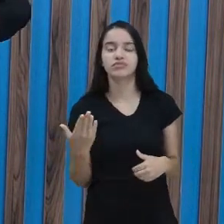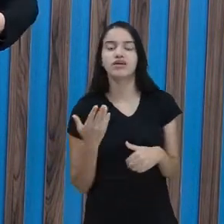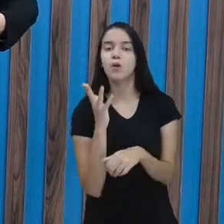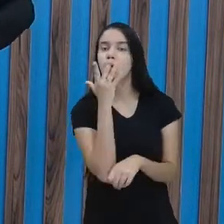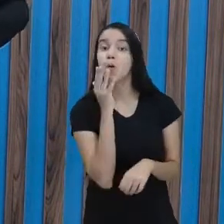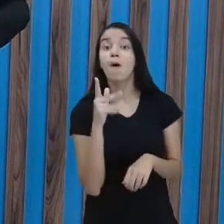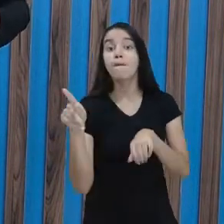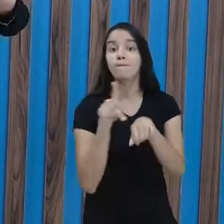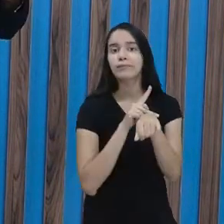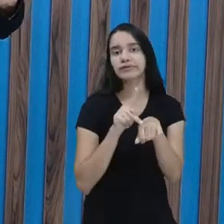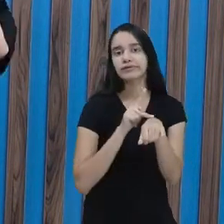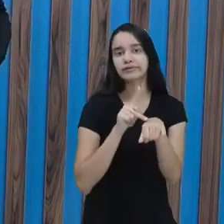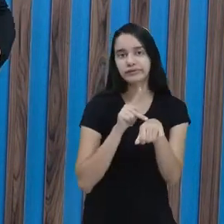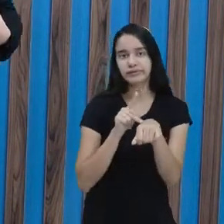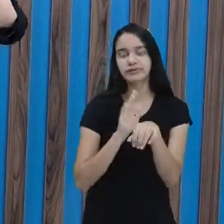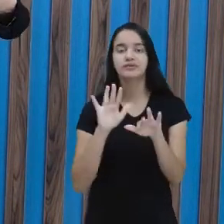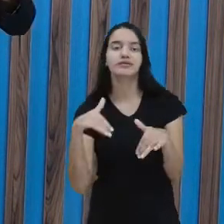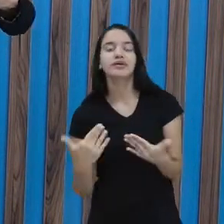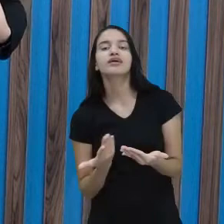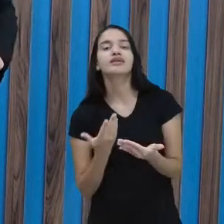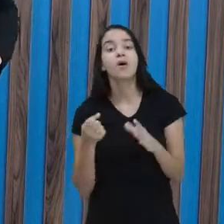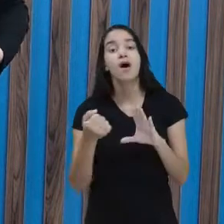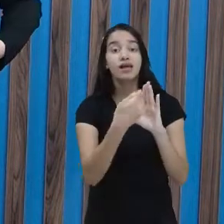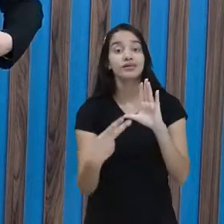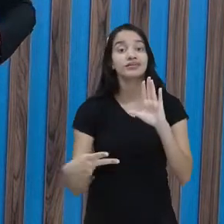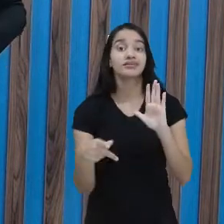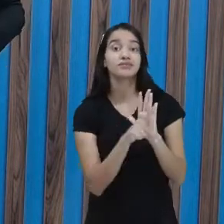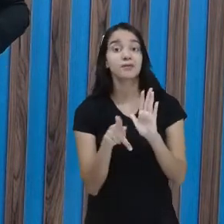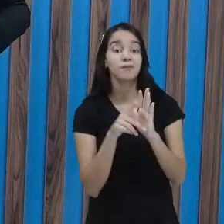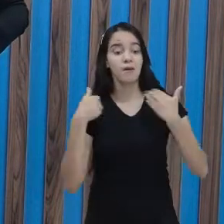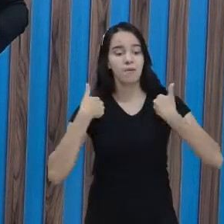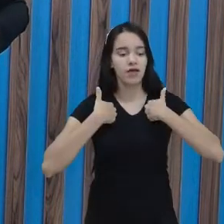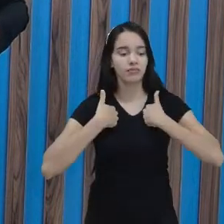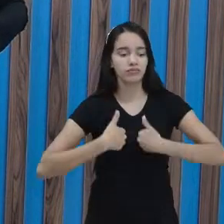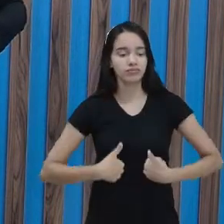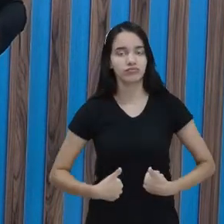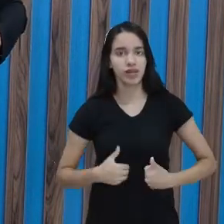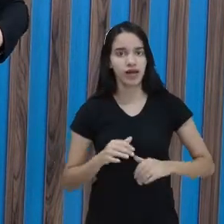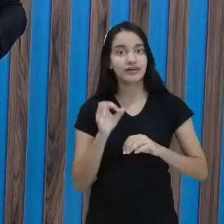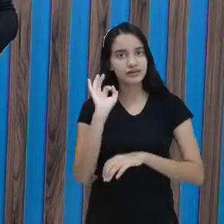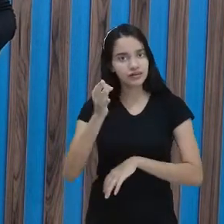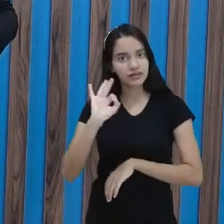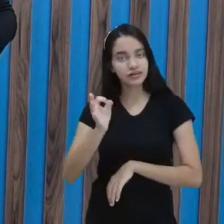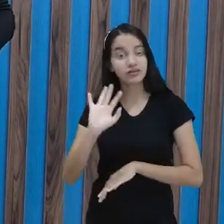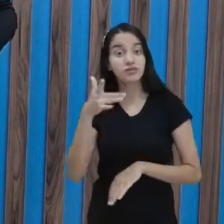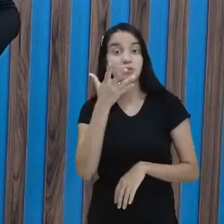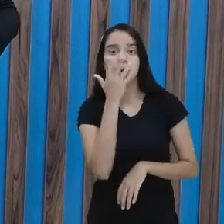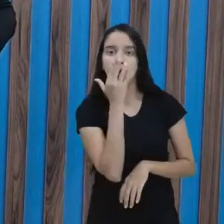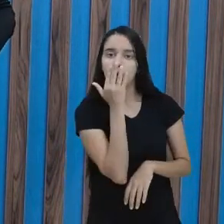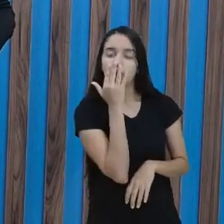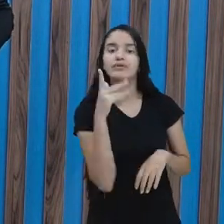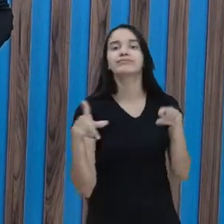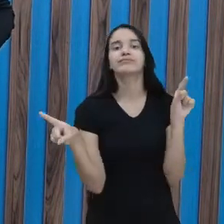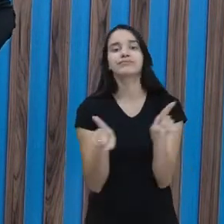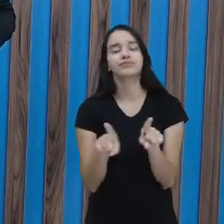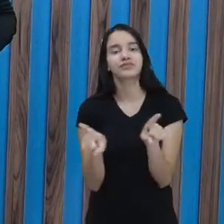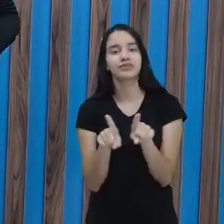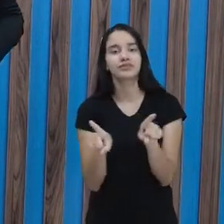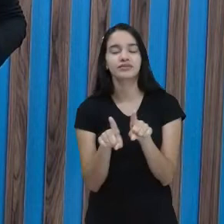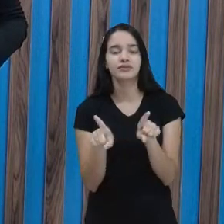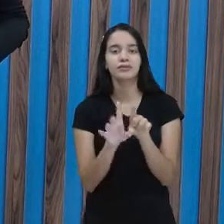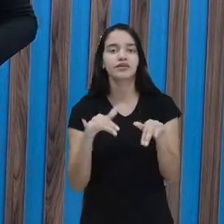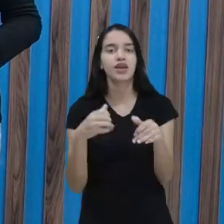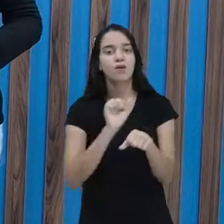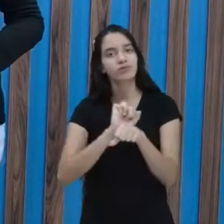Casaquinho preto. Então, preto é a característica desse casaco. Tá certo? Então, a cor também é